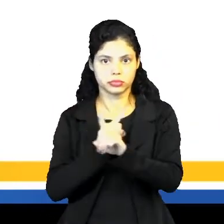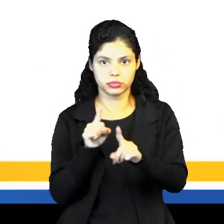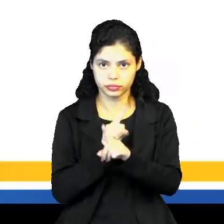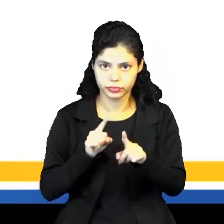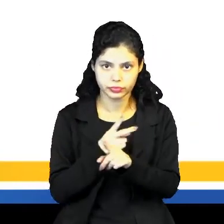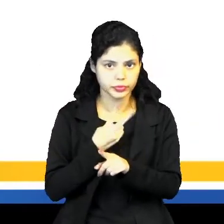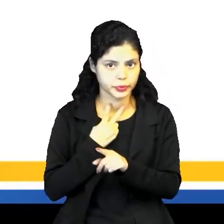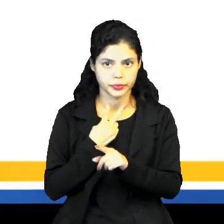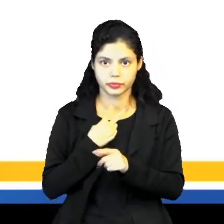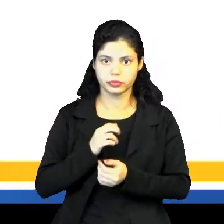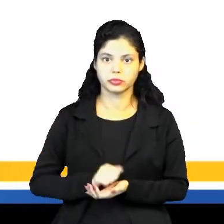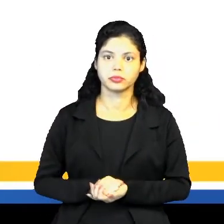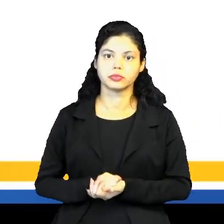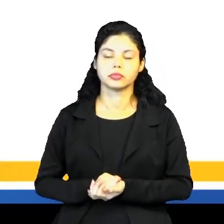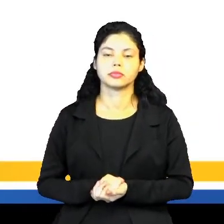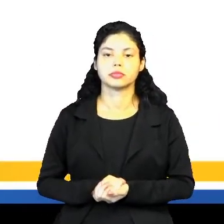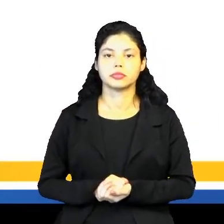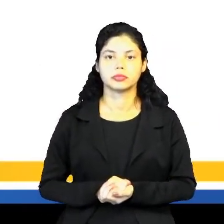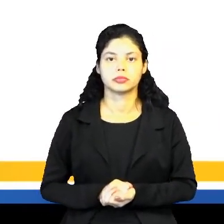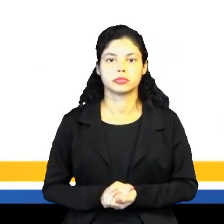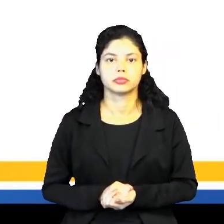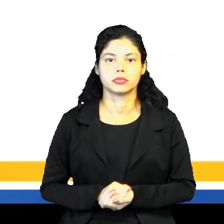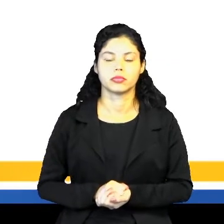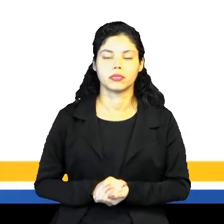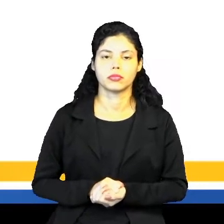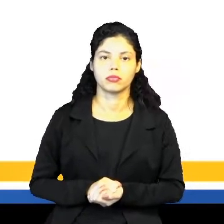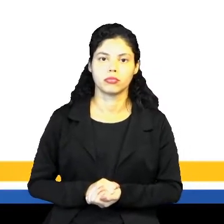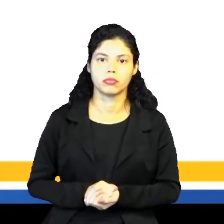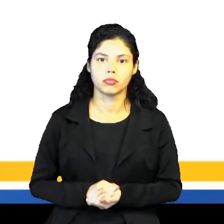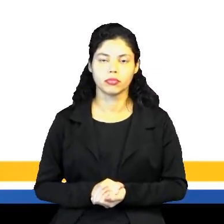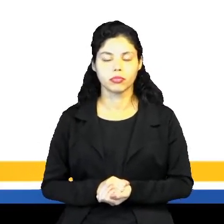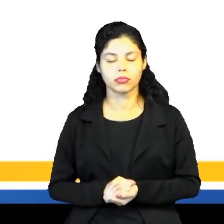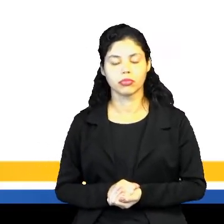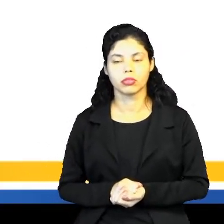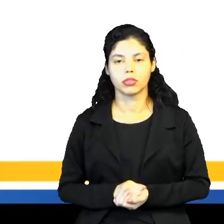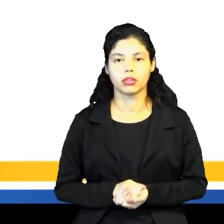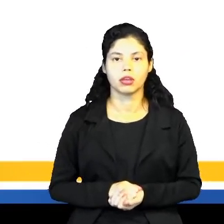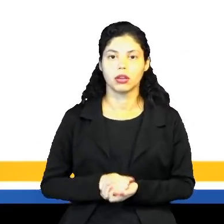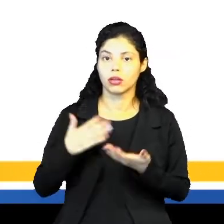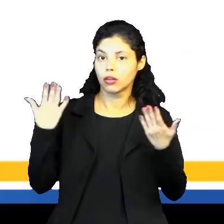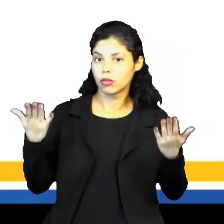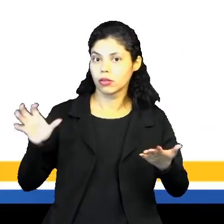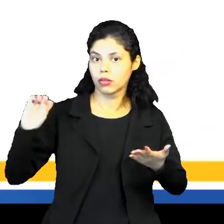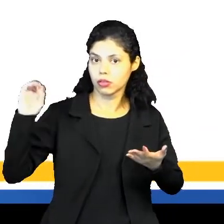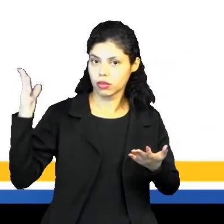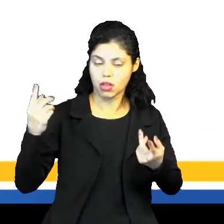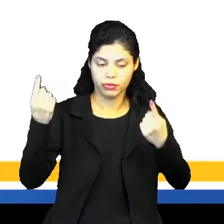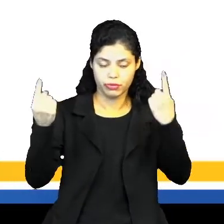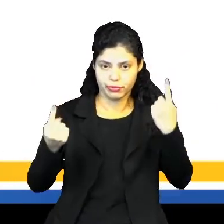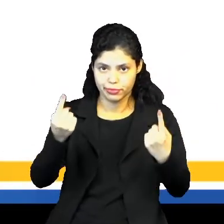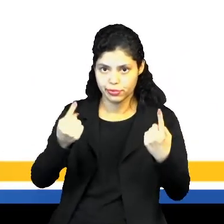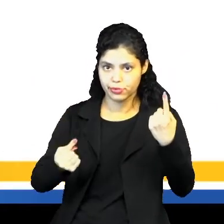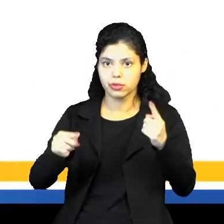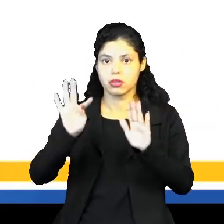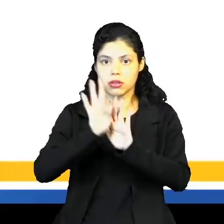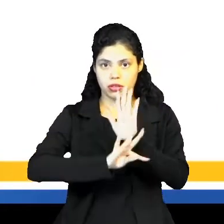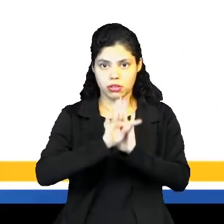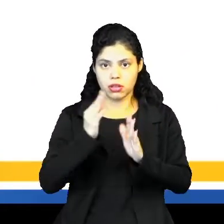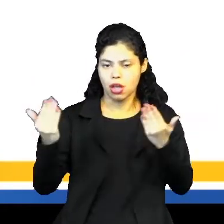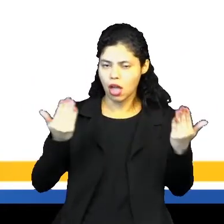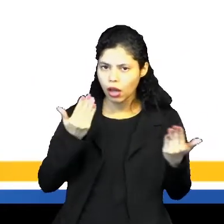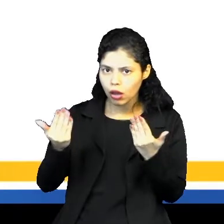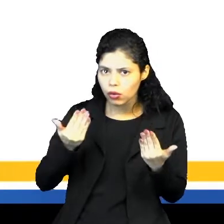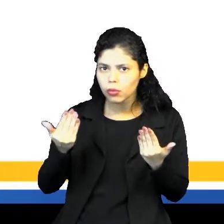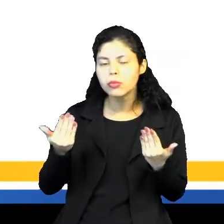ano de 2022, né? Se referindo lá, sei lá, a 1930. A não ser que esses dois tempos aí tenham